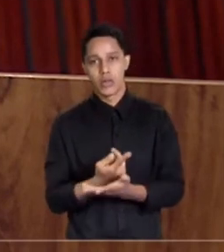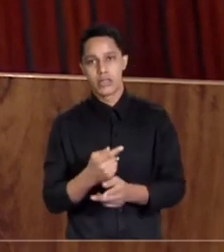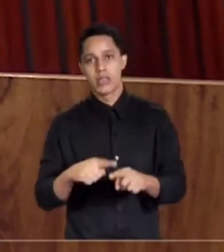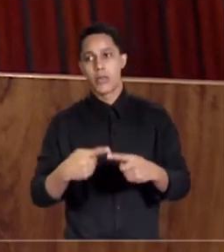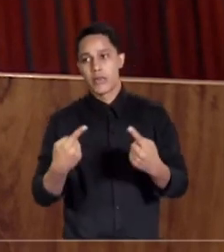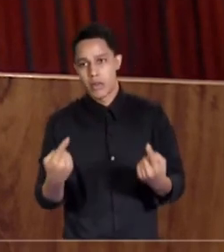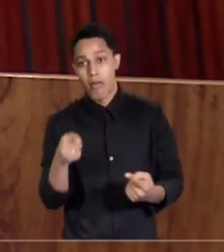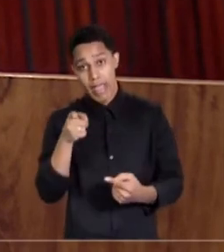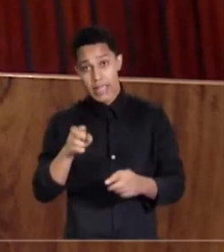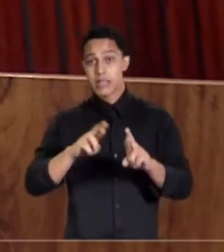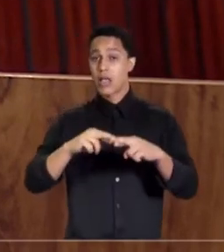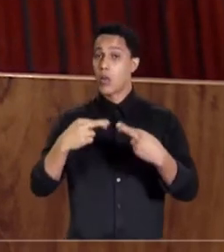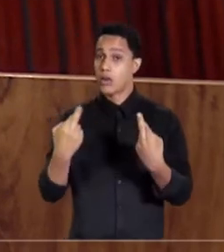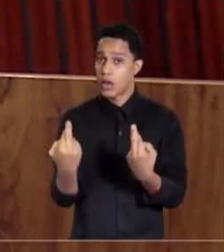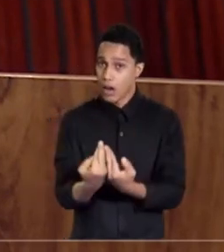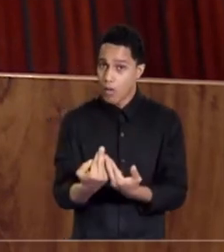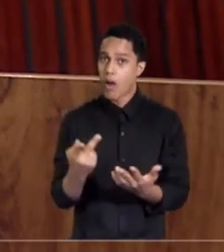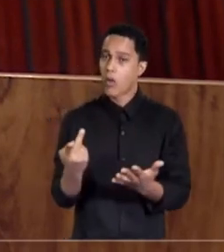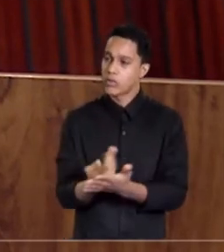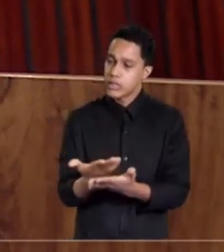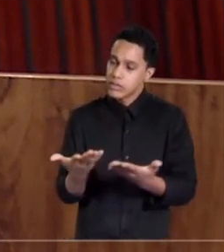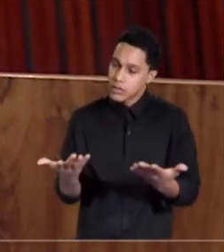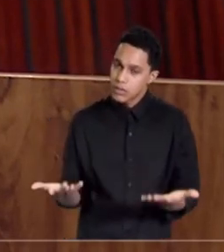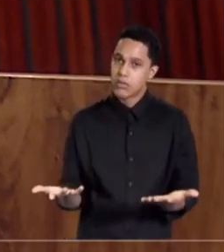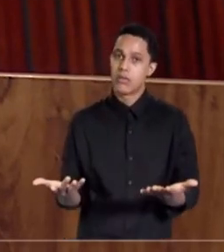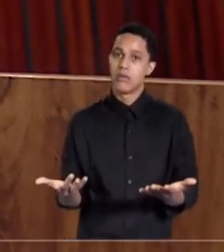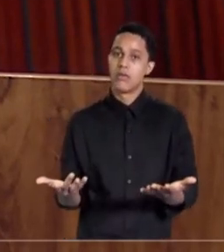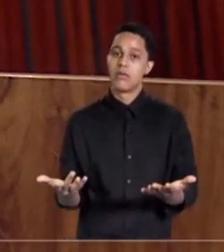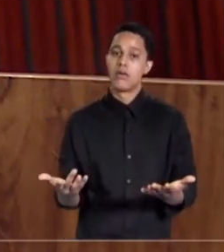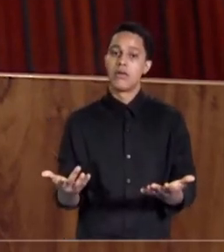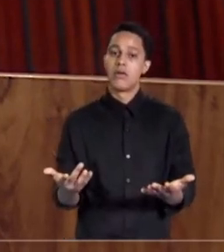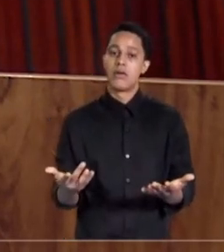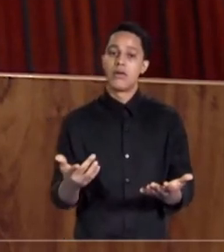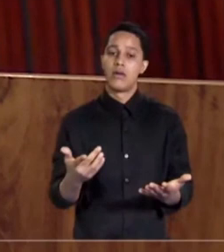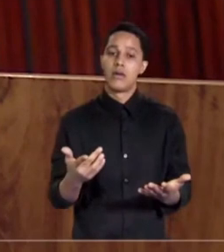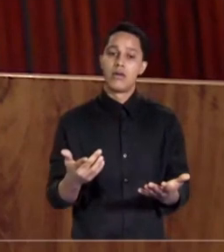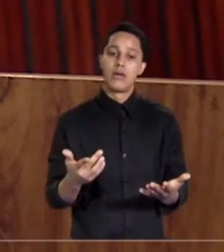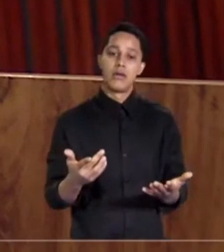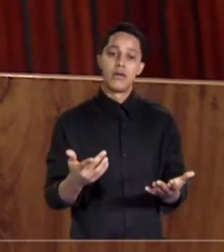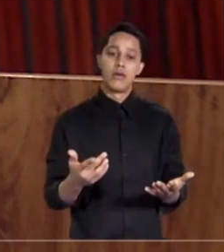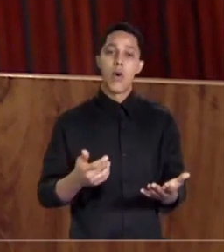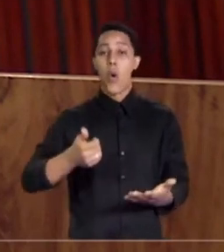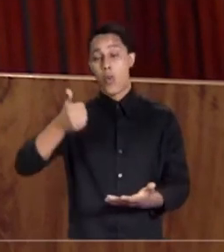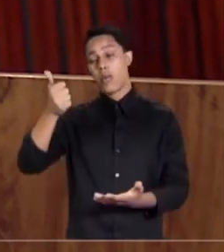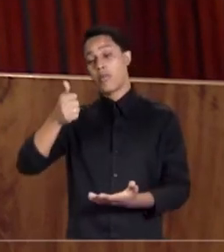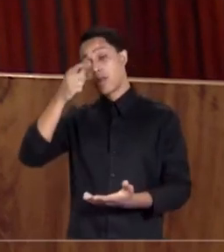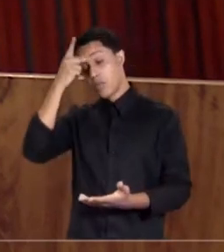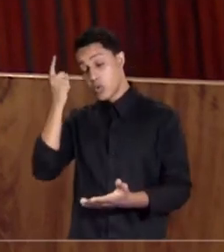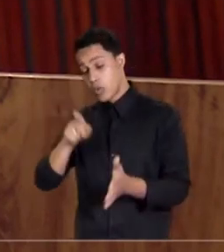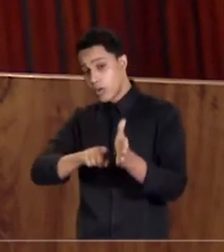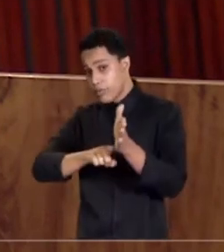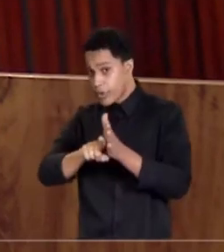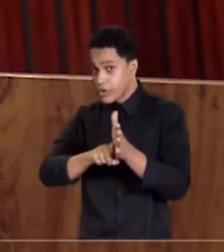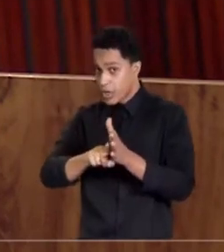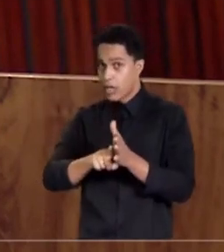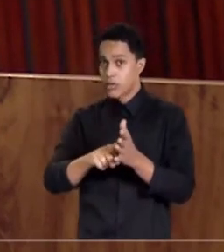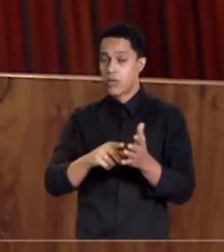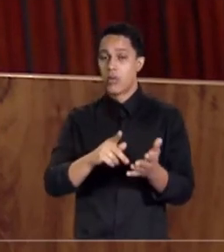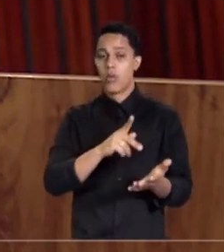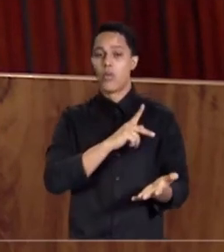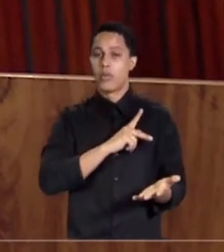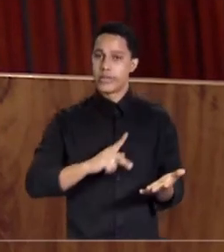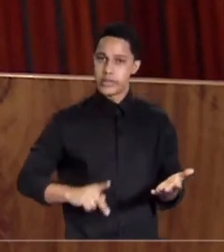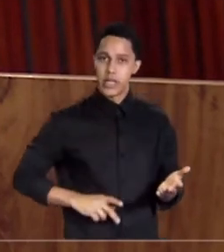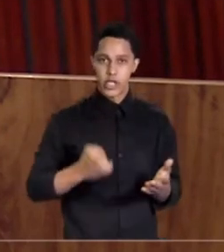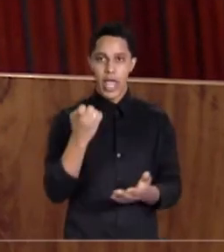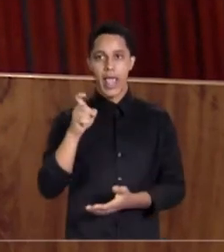reunião, e nesta reunião, no monólogo, o primeiro investigado, que então,